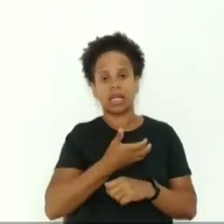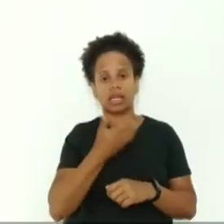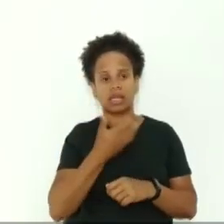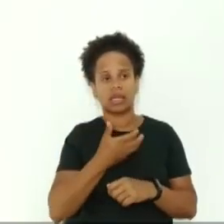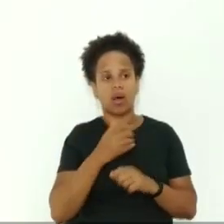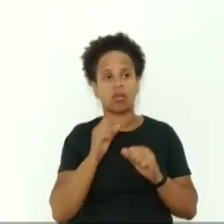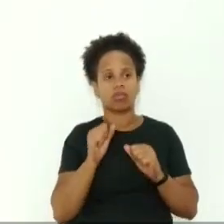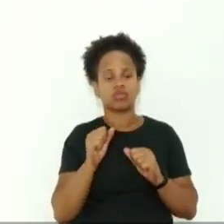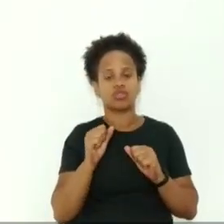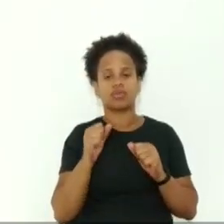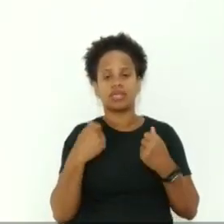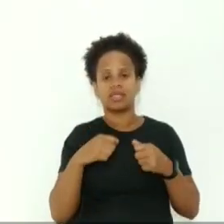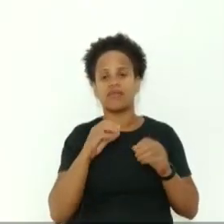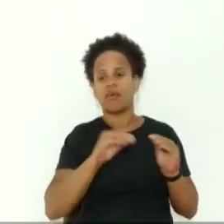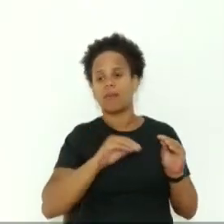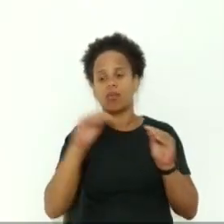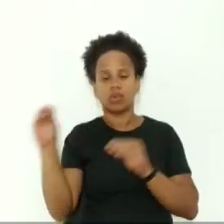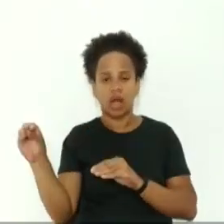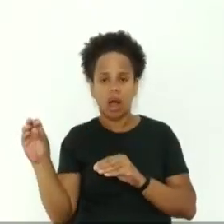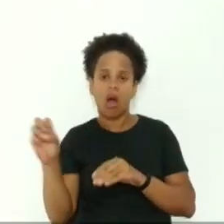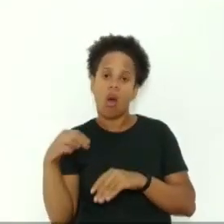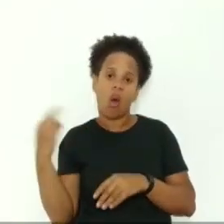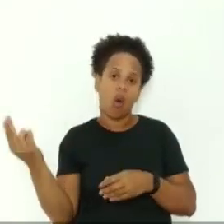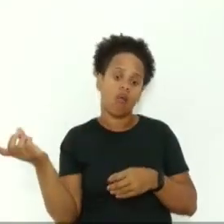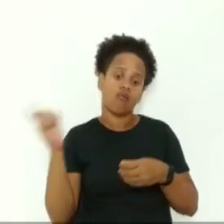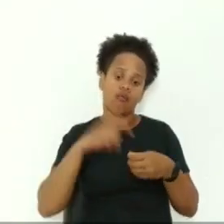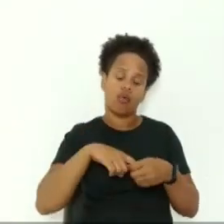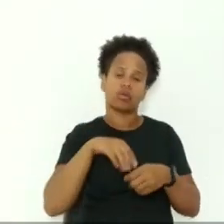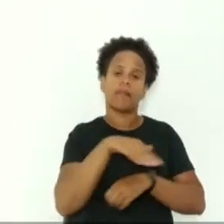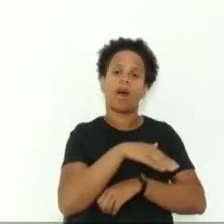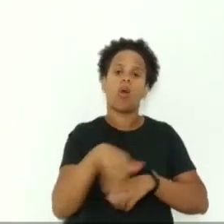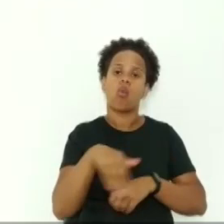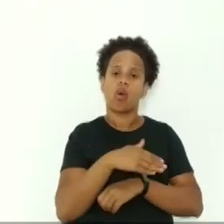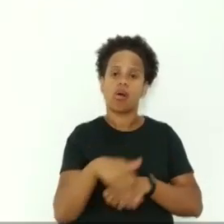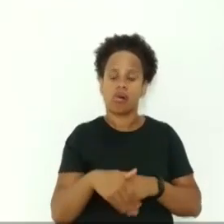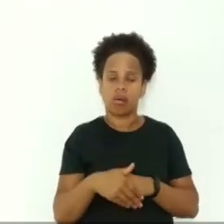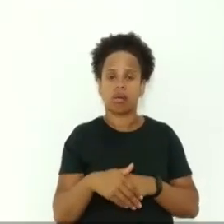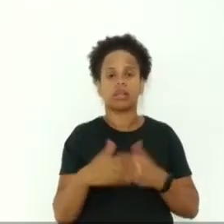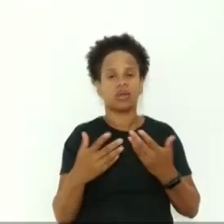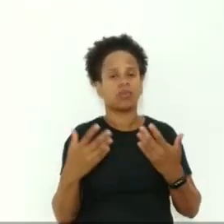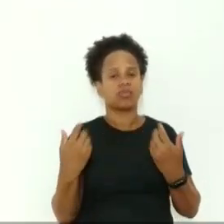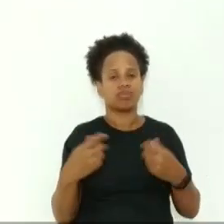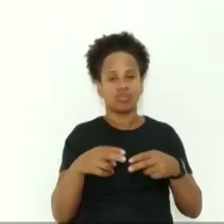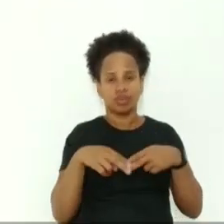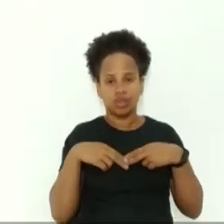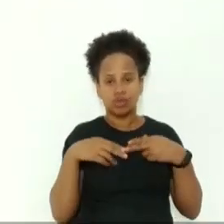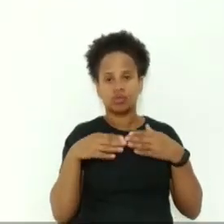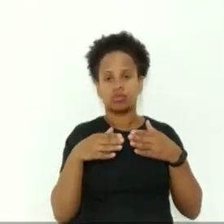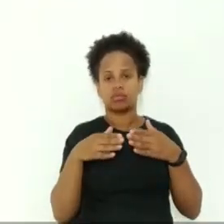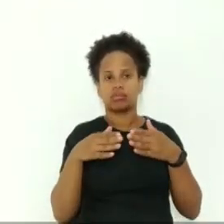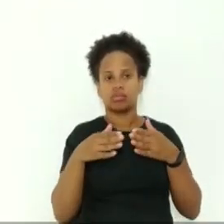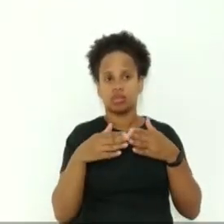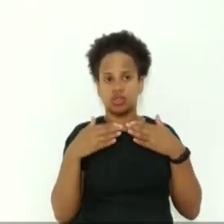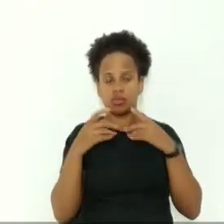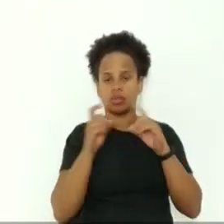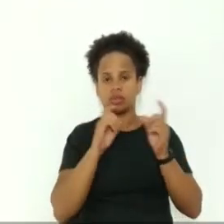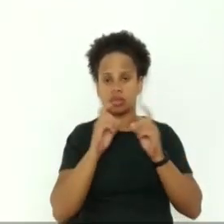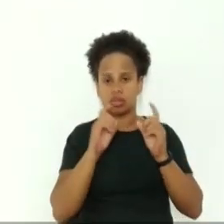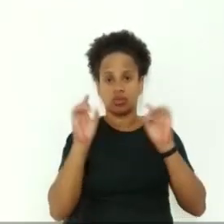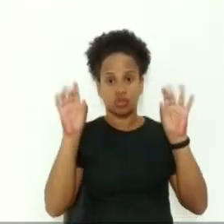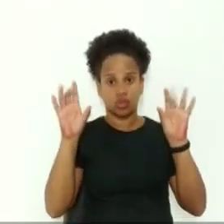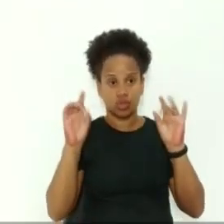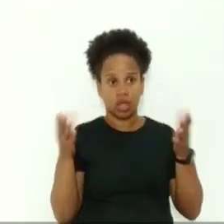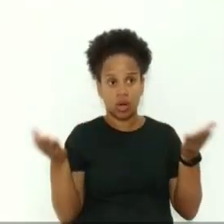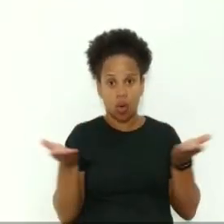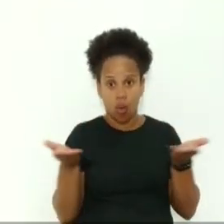familiar ou iam ter que voltar para a rua. Então, por isso que a gente fez questão de convocar uma extraordinária hoje já para que a gente pudesse